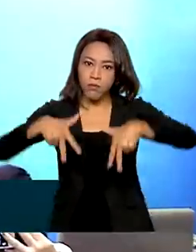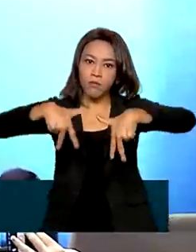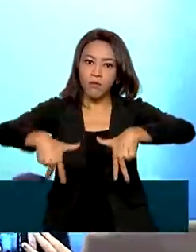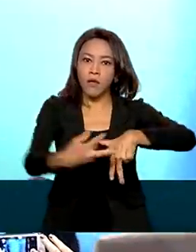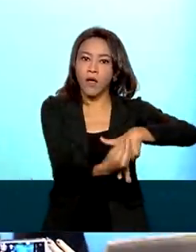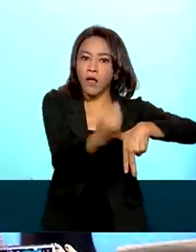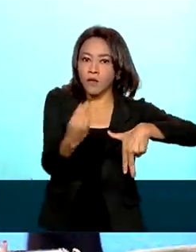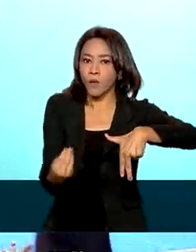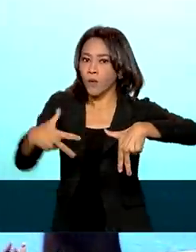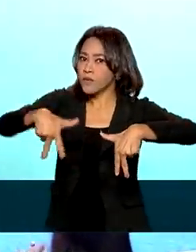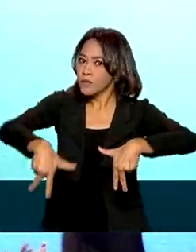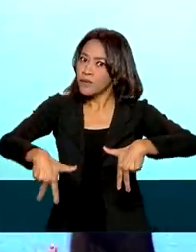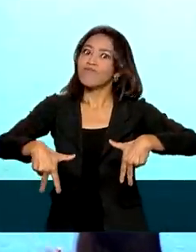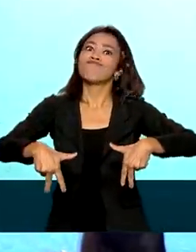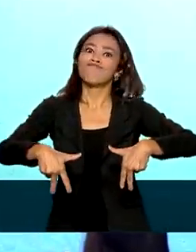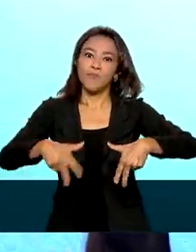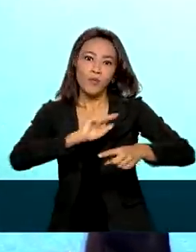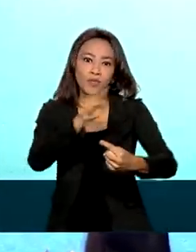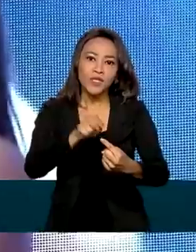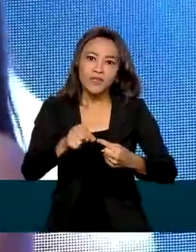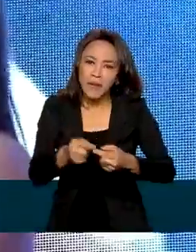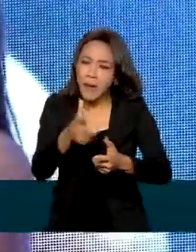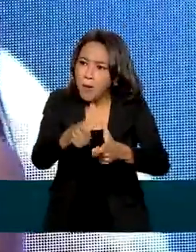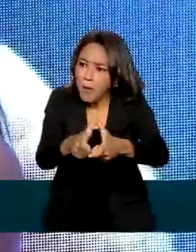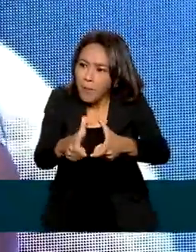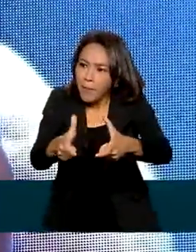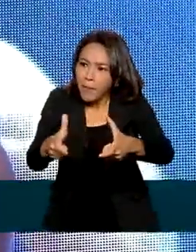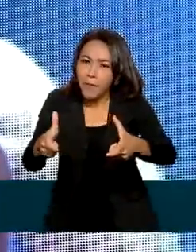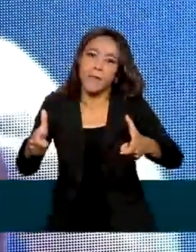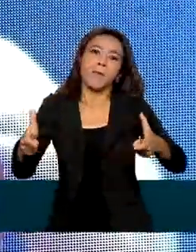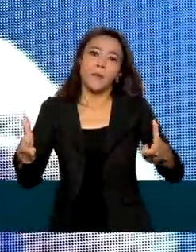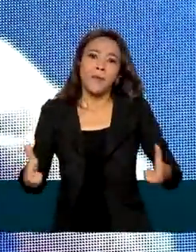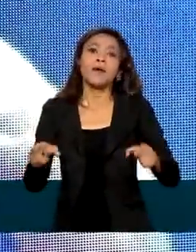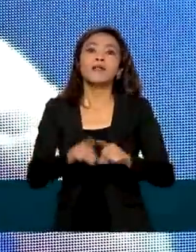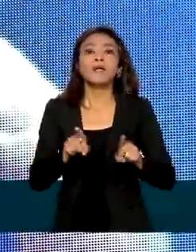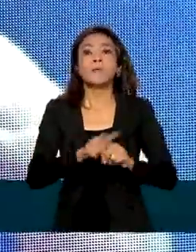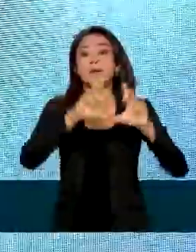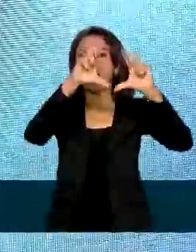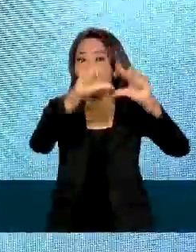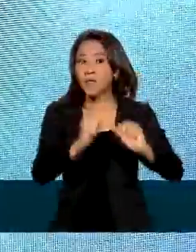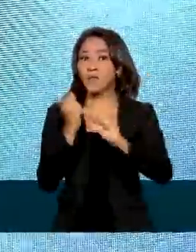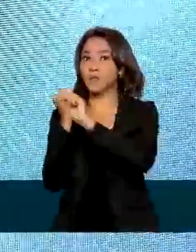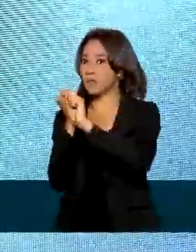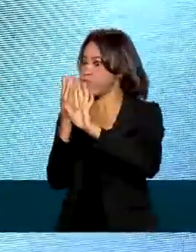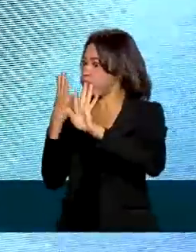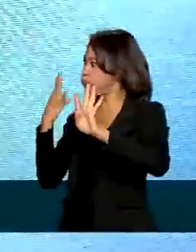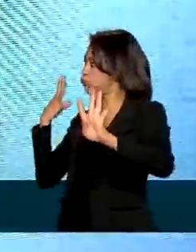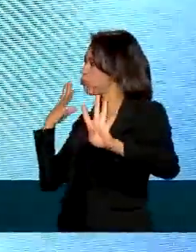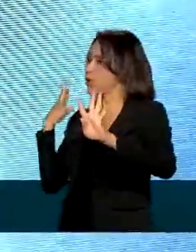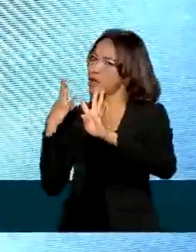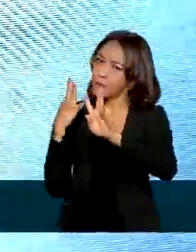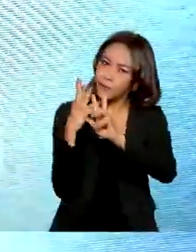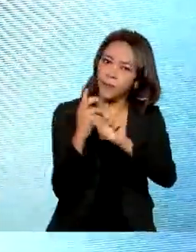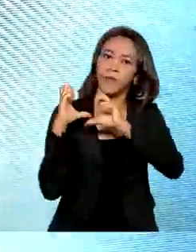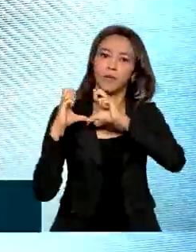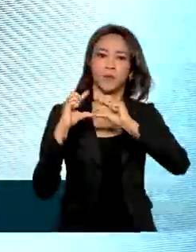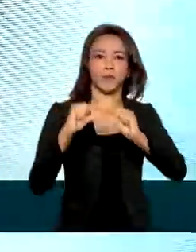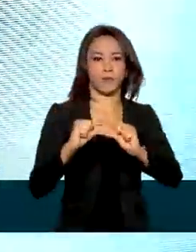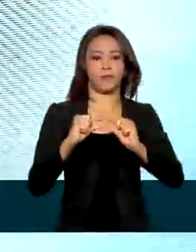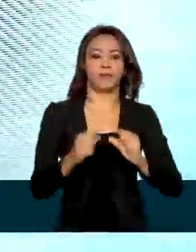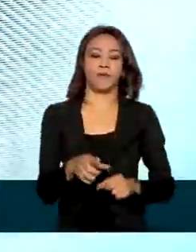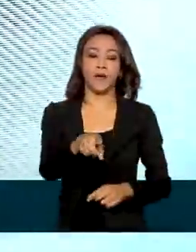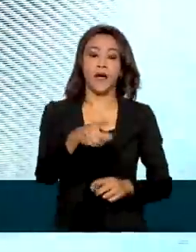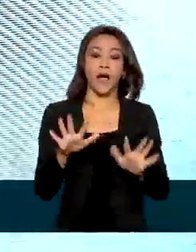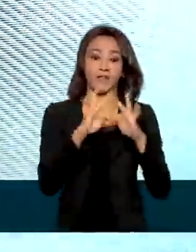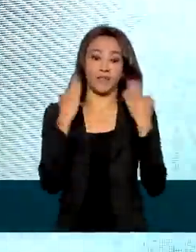objetivo é ampliar o número de doadores e reduzir a lista de espera. Quando tem um paciente, quando tem alguém doente,